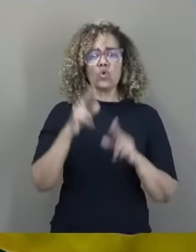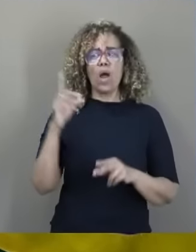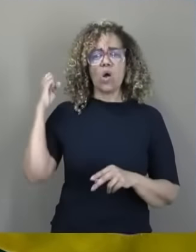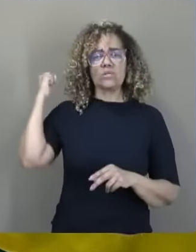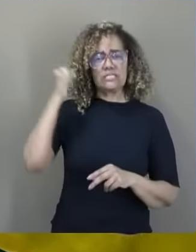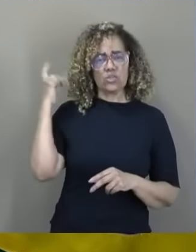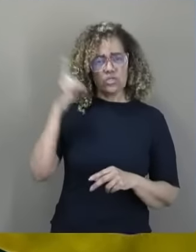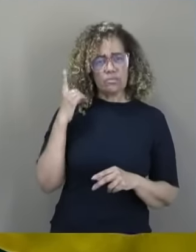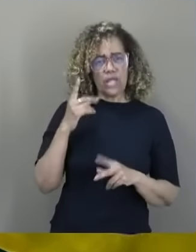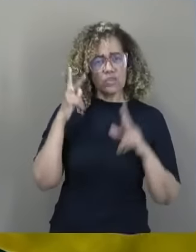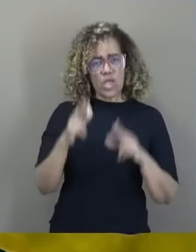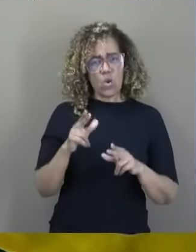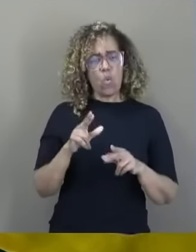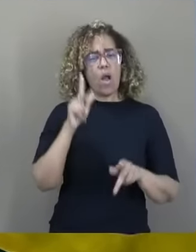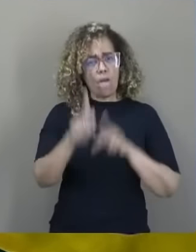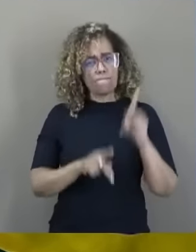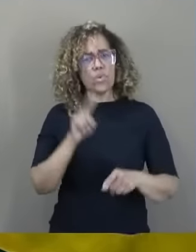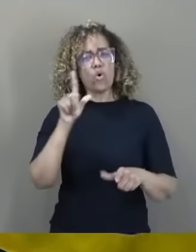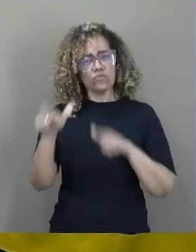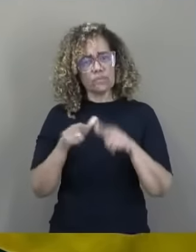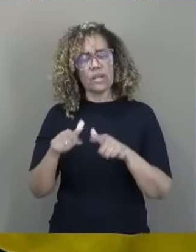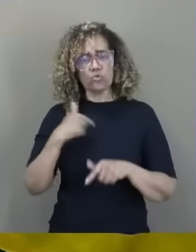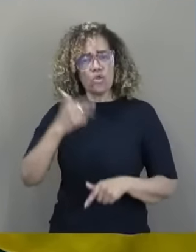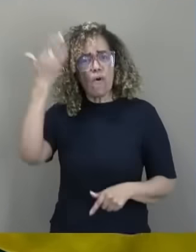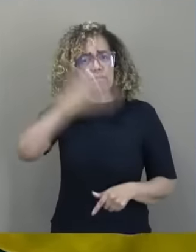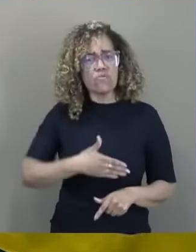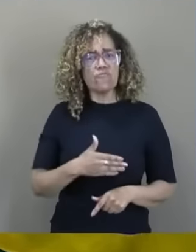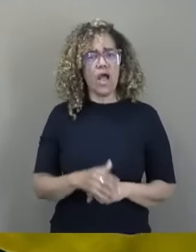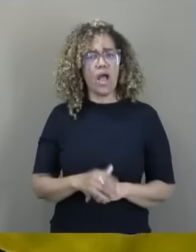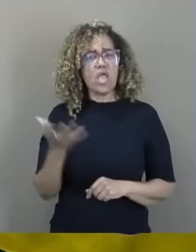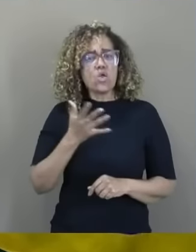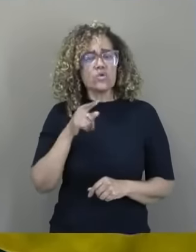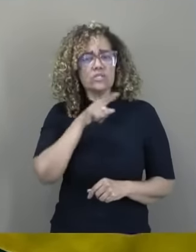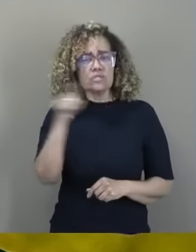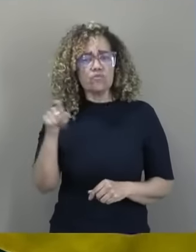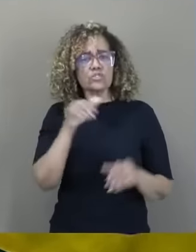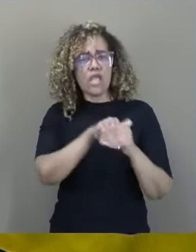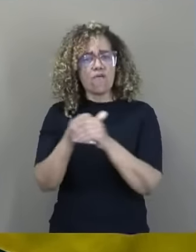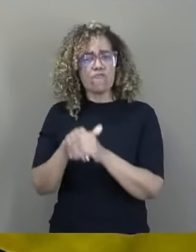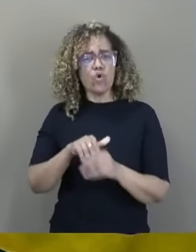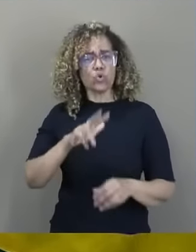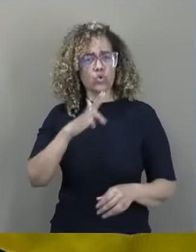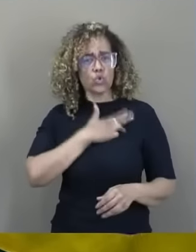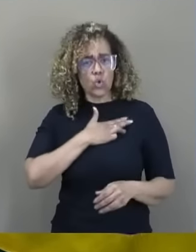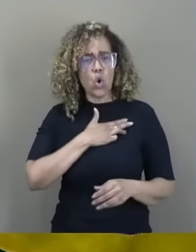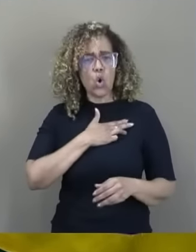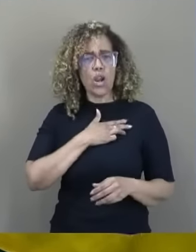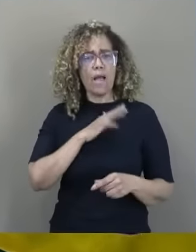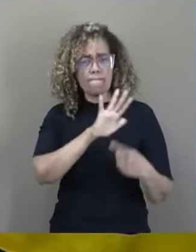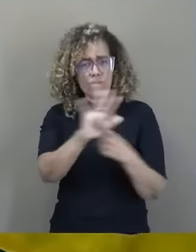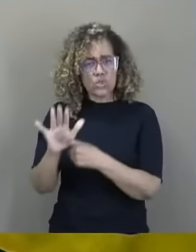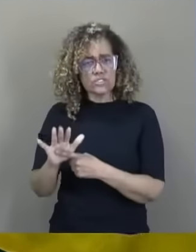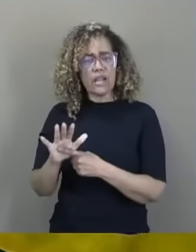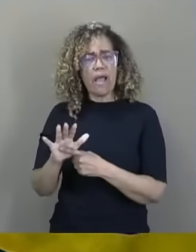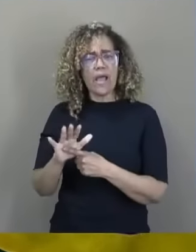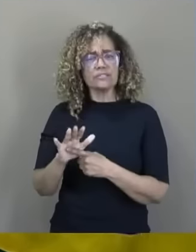representa sim o povo e trabalhador, e eu vou provar isso. E eu queria muito pra você que votou no Lula, compartilhasse essa fala minha aqui e